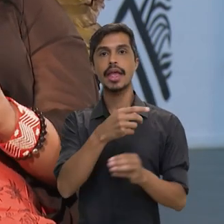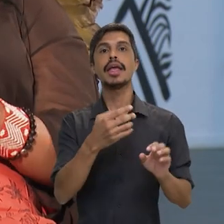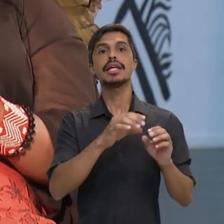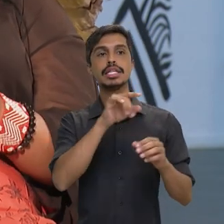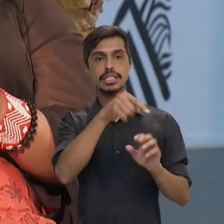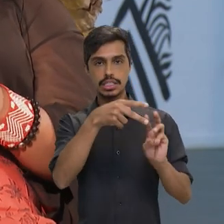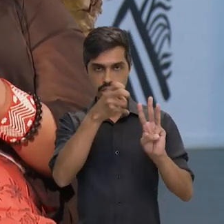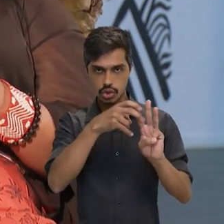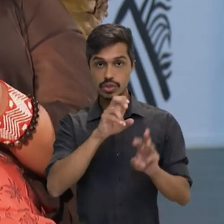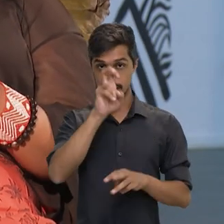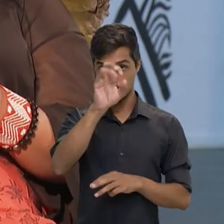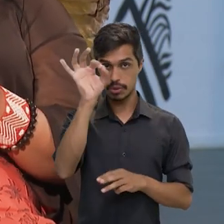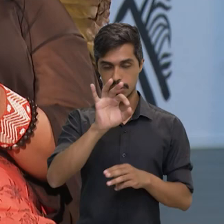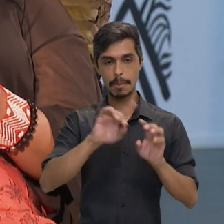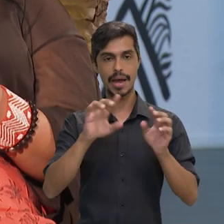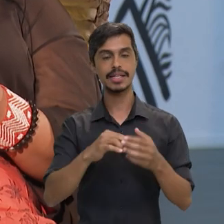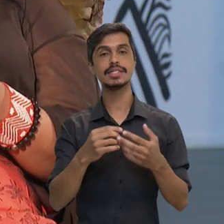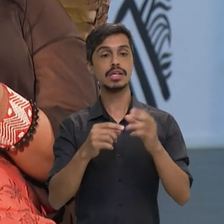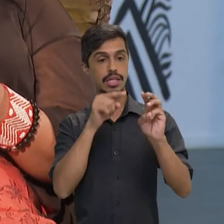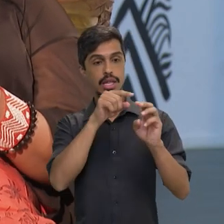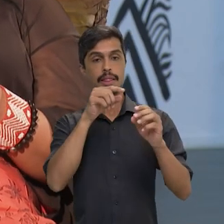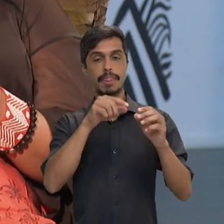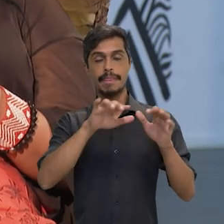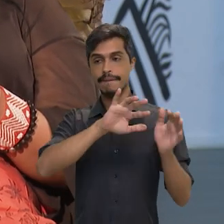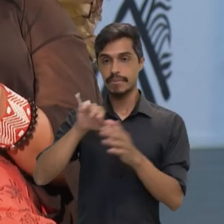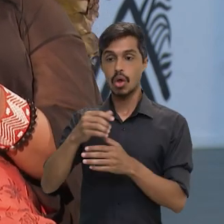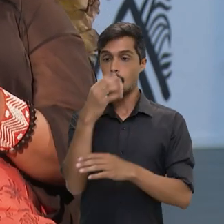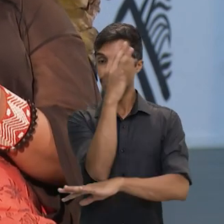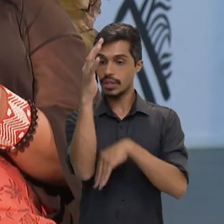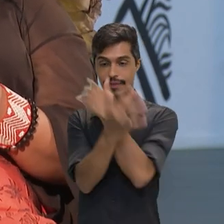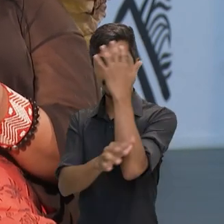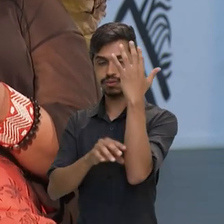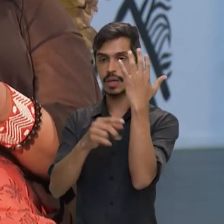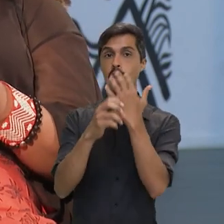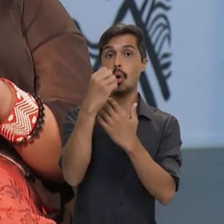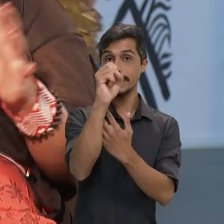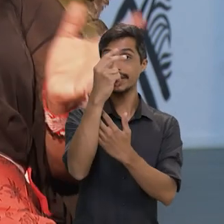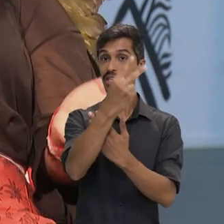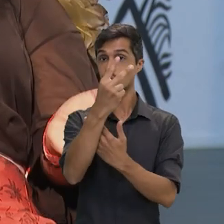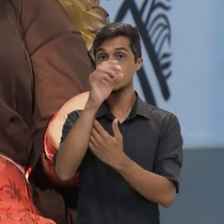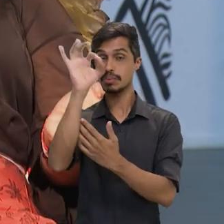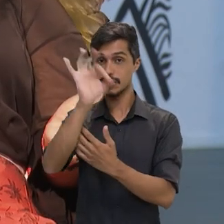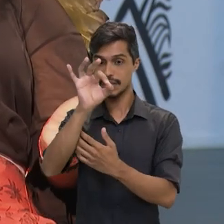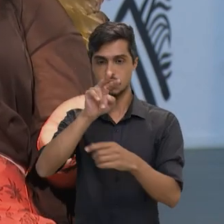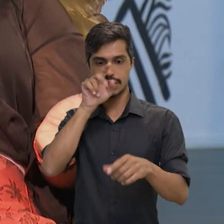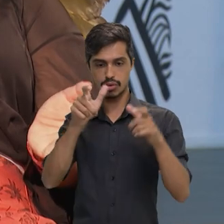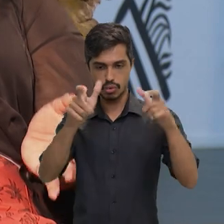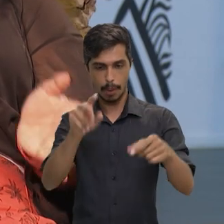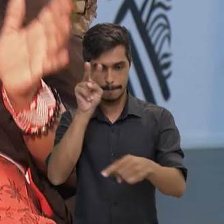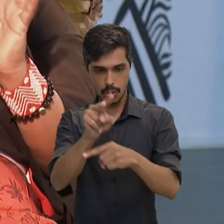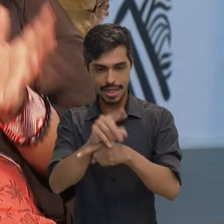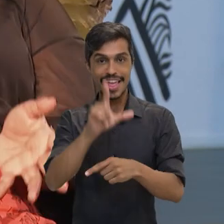5%, mas 82% da biodiversidade protegida no mundo